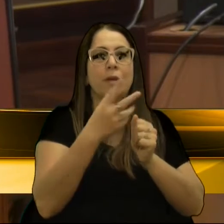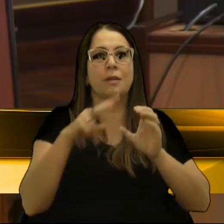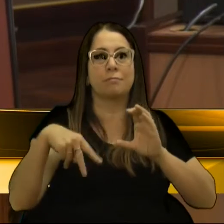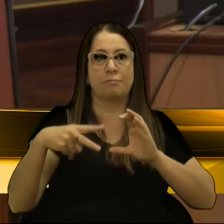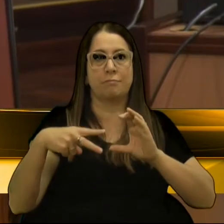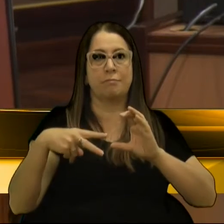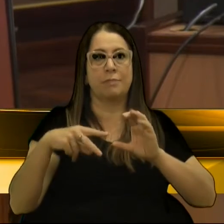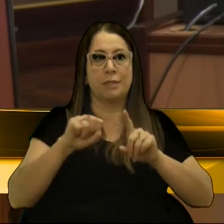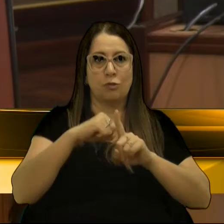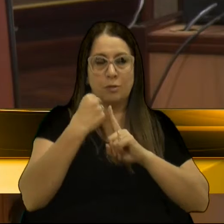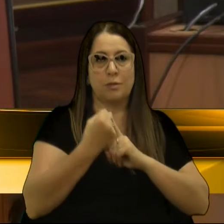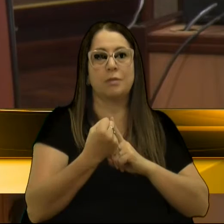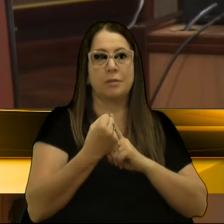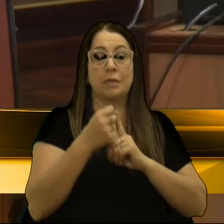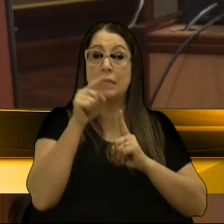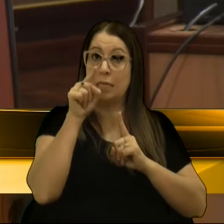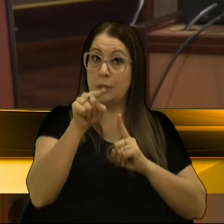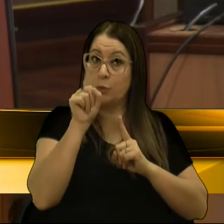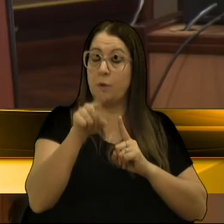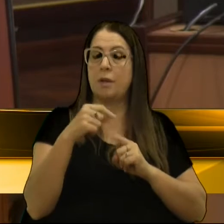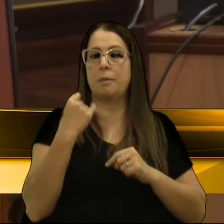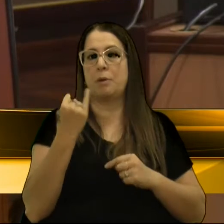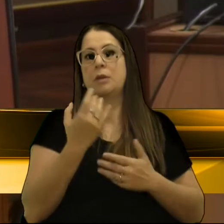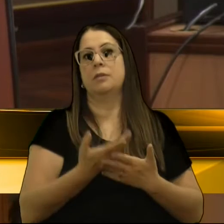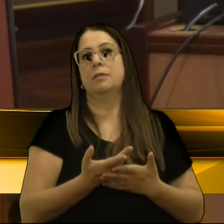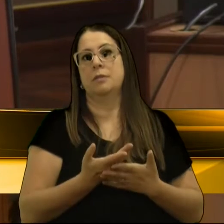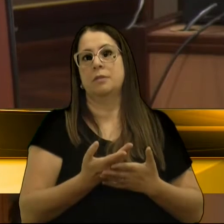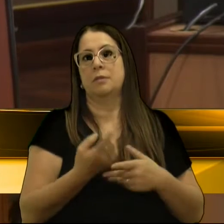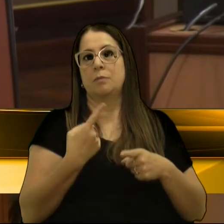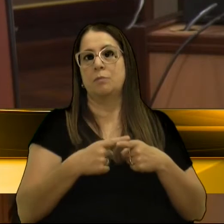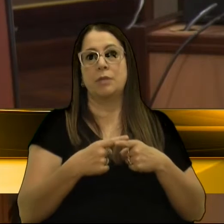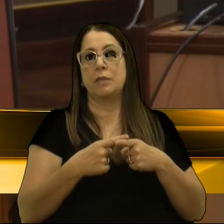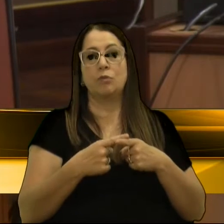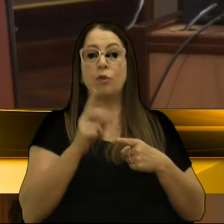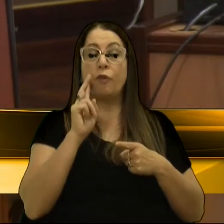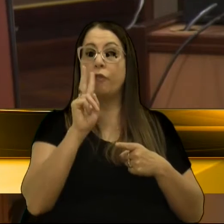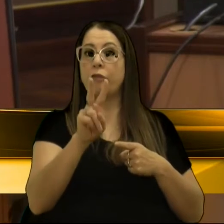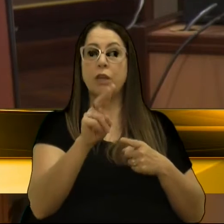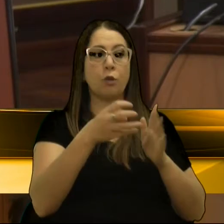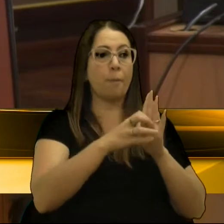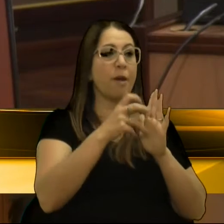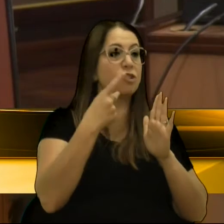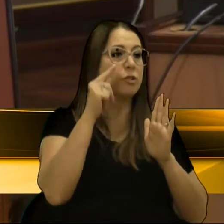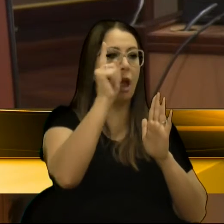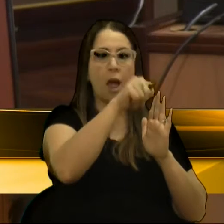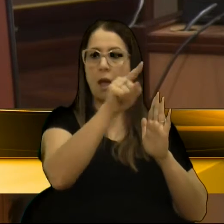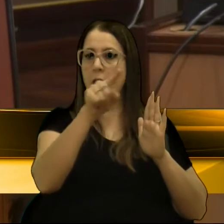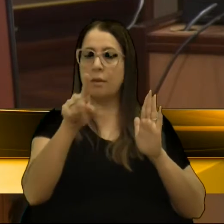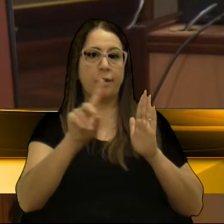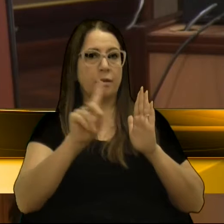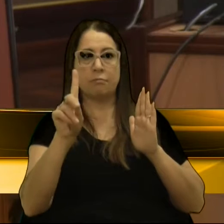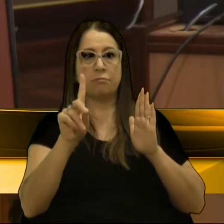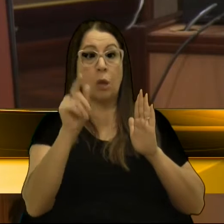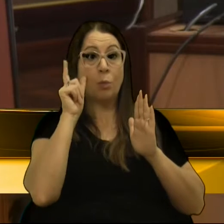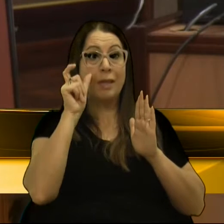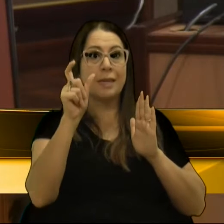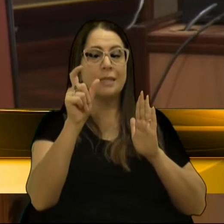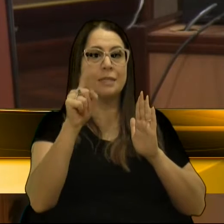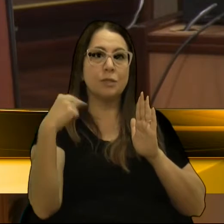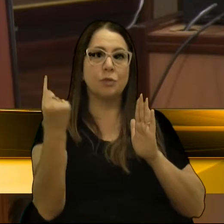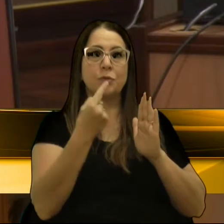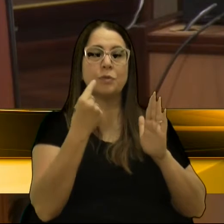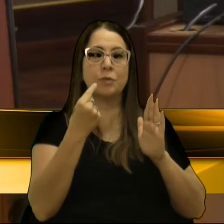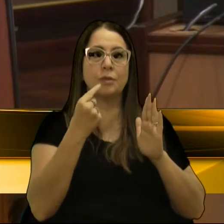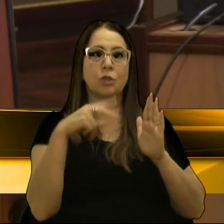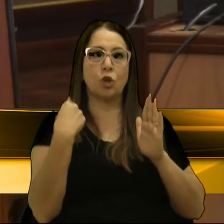pelo bem da sociedade. E isso é importante, porque eles não estão vendo somente os partidos, mas estão vendo os interesses comuns